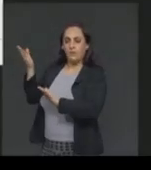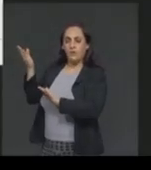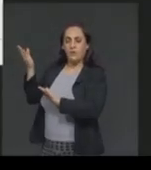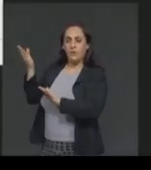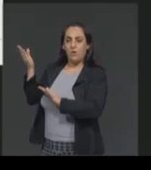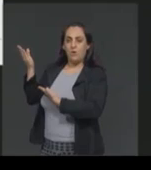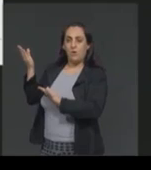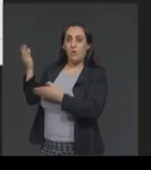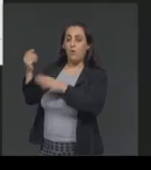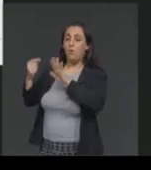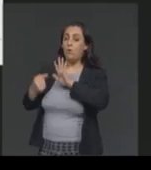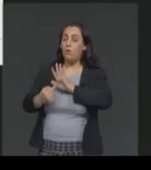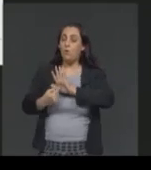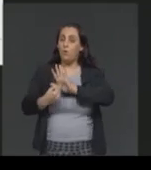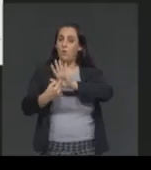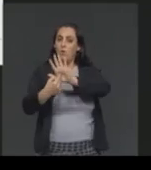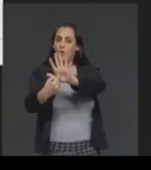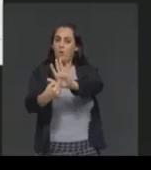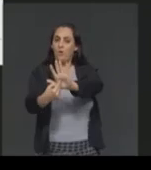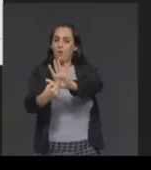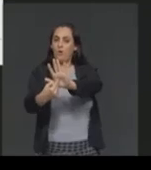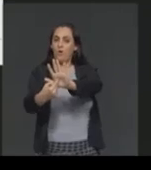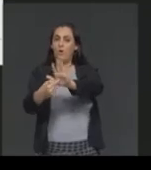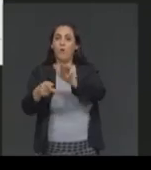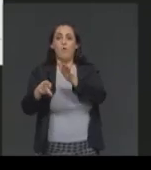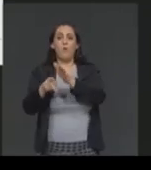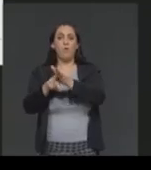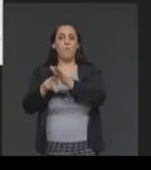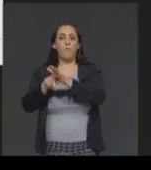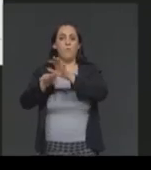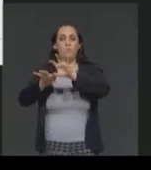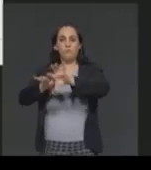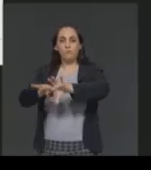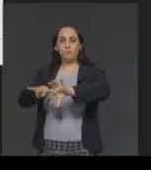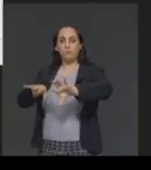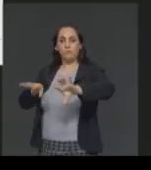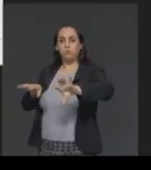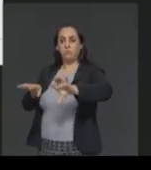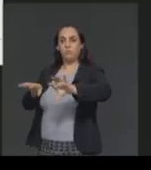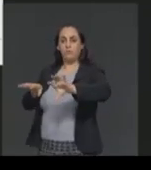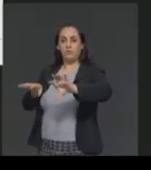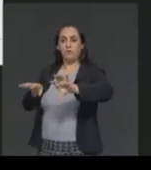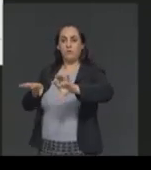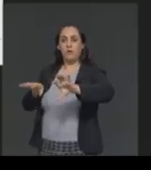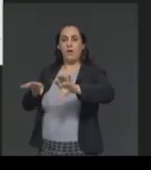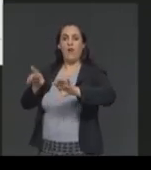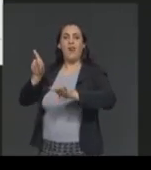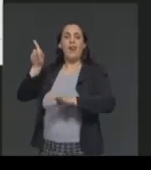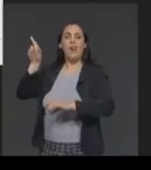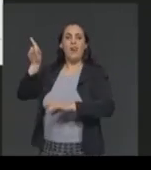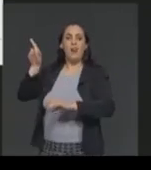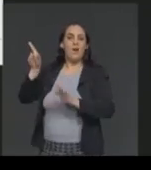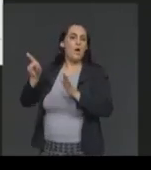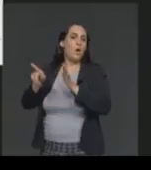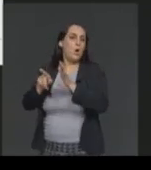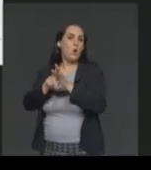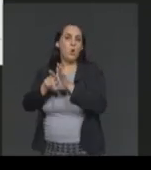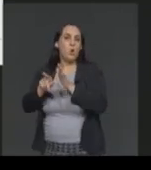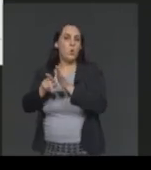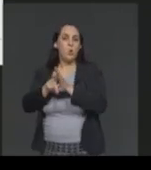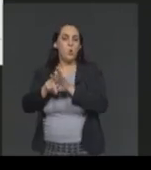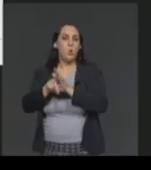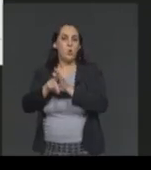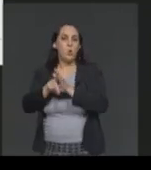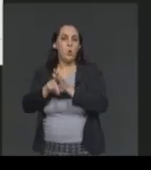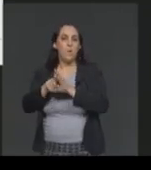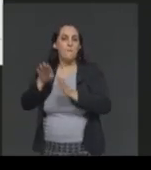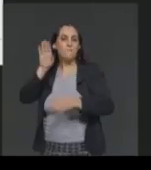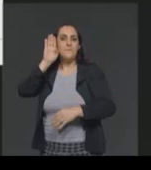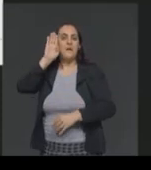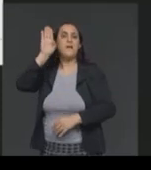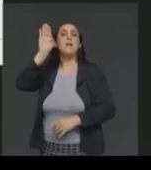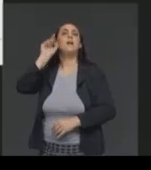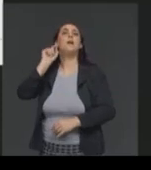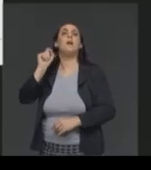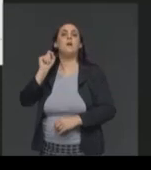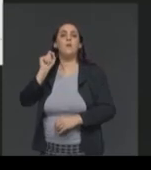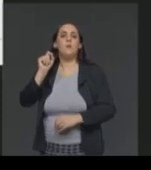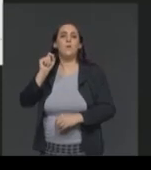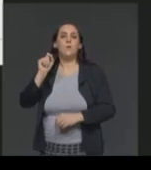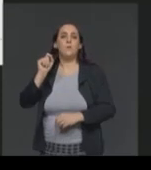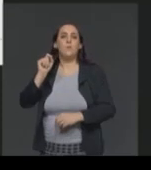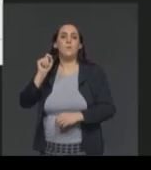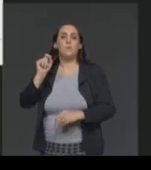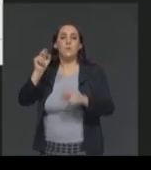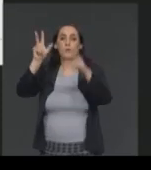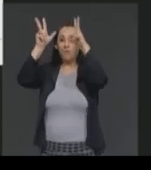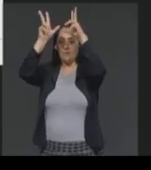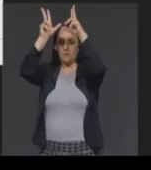urbanas. Então, aqui a gente tem o plano piloto de Brasília, nós temos outras zonas urbanas, outras